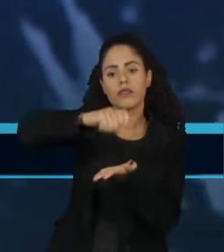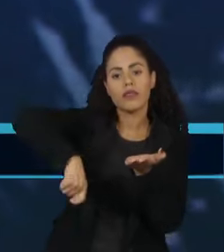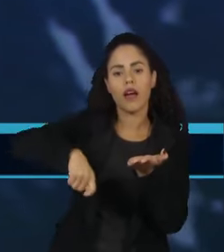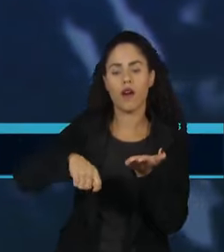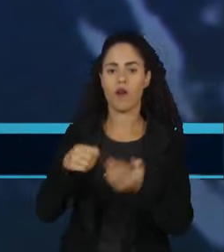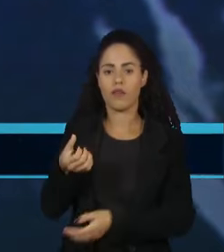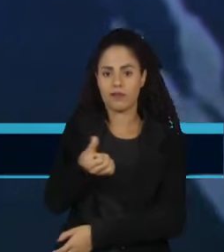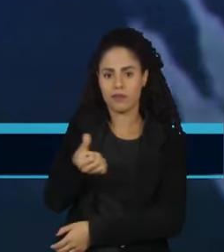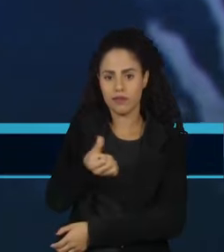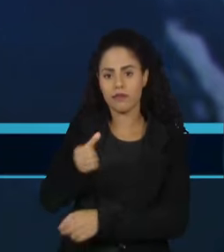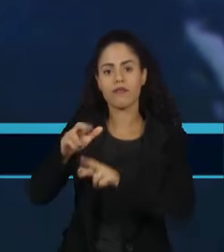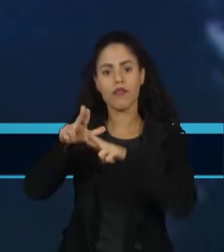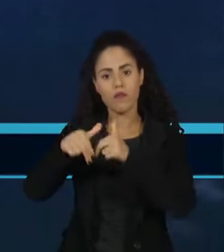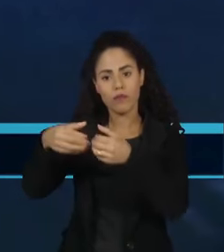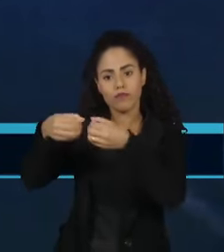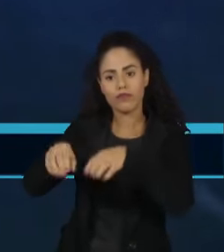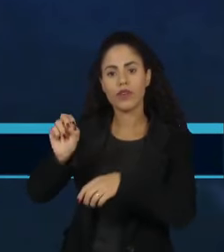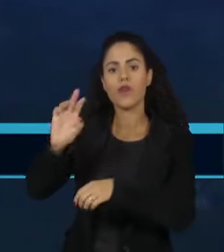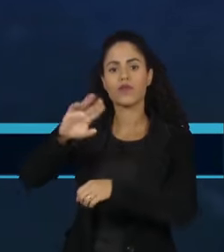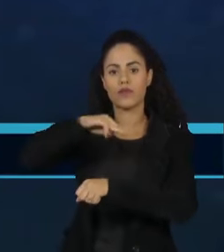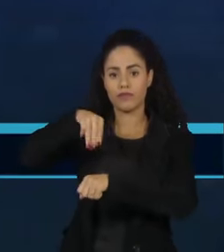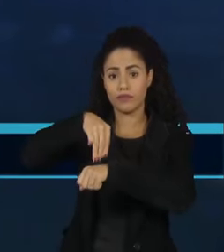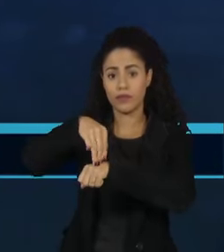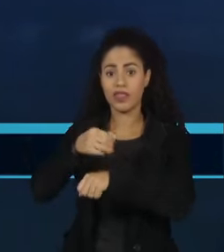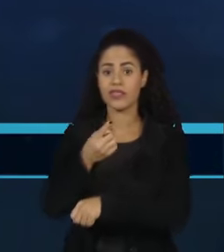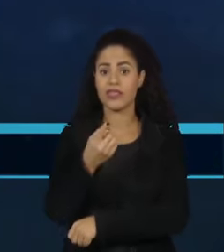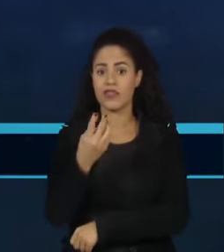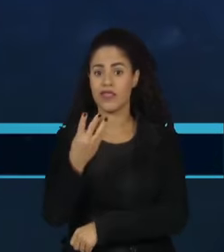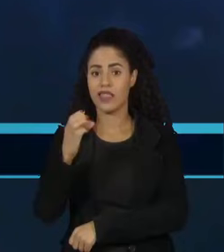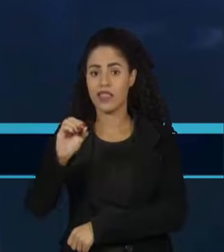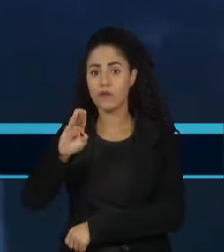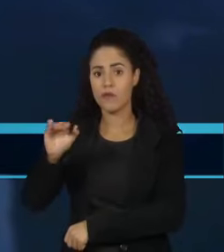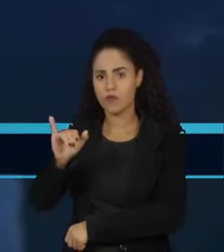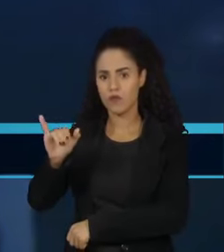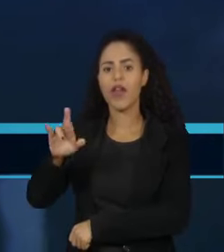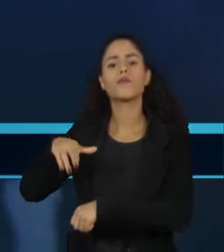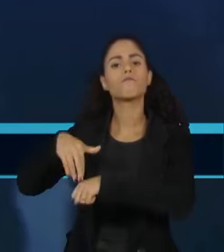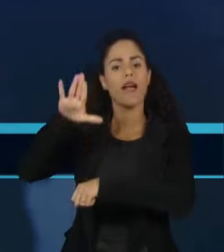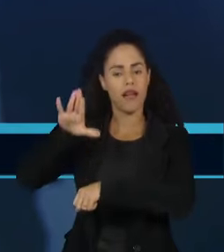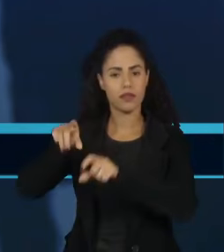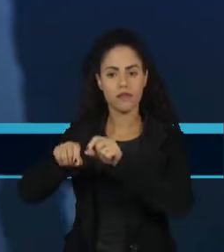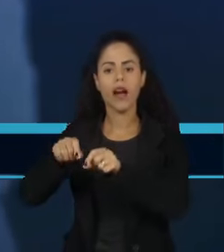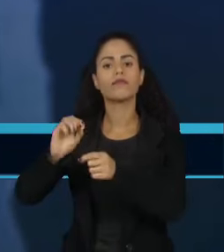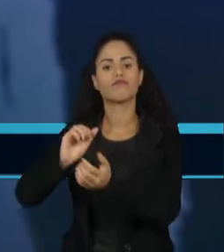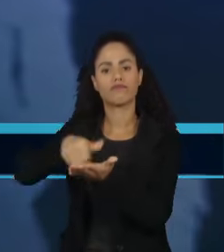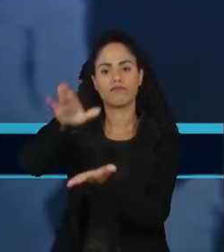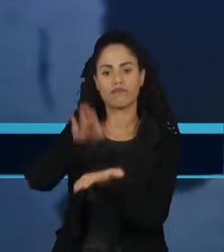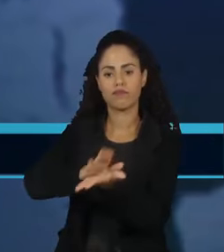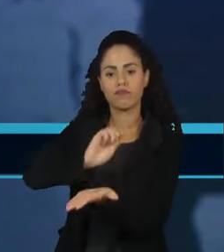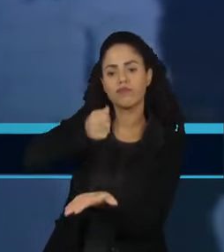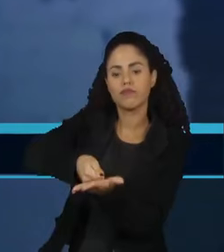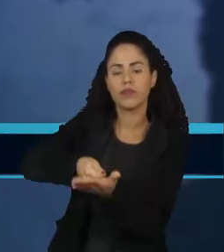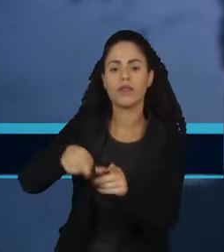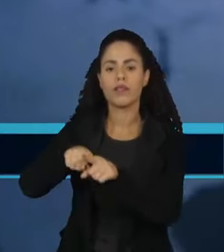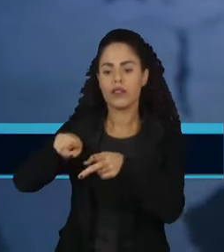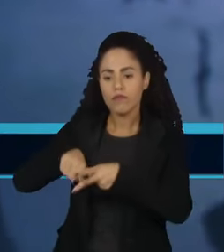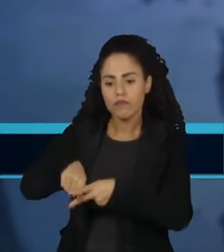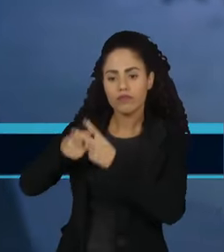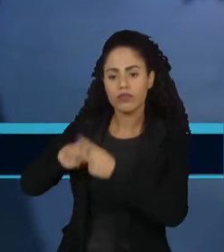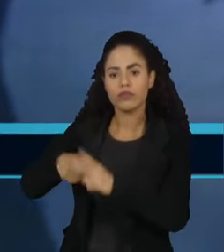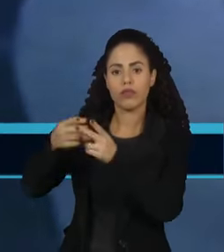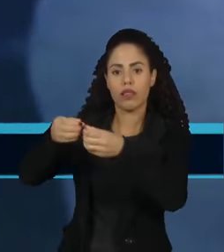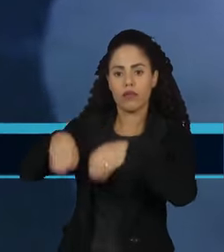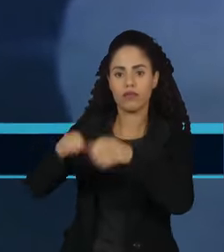reparação pela tragédia de Mariana. São mais de 130 bilhões de reais em multas que serão usados para reparar os estragos